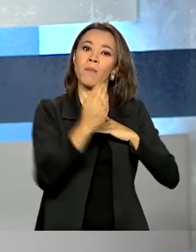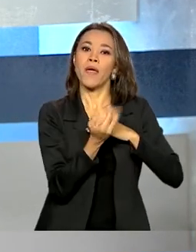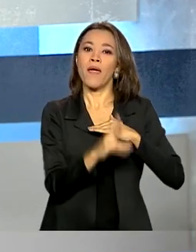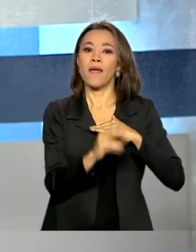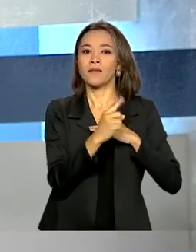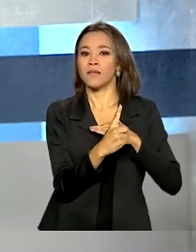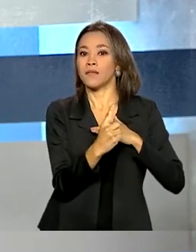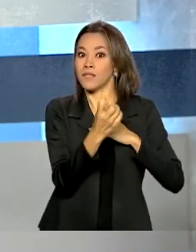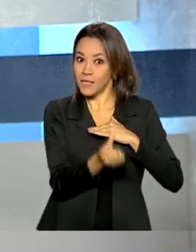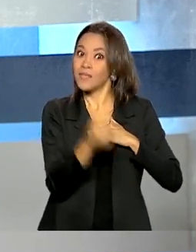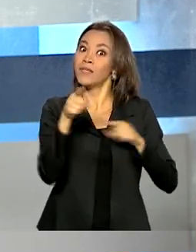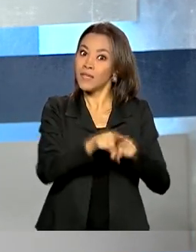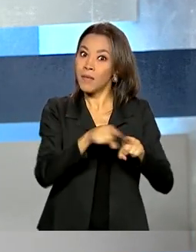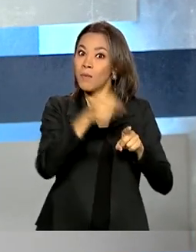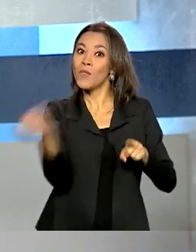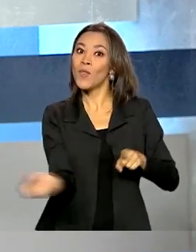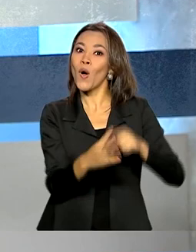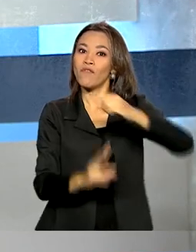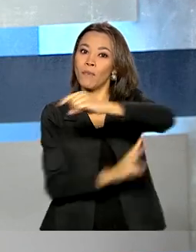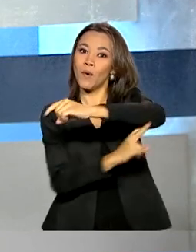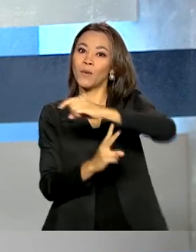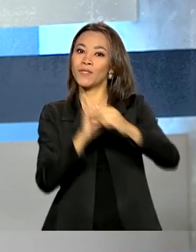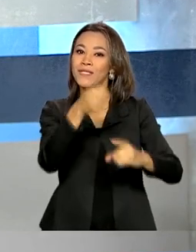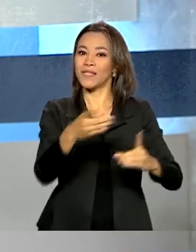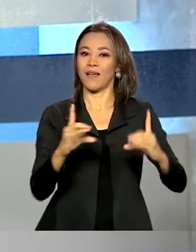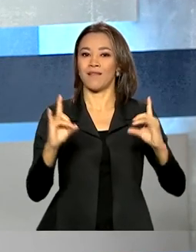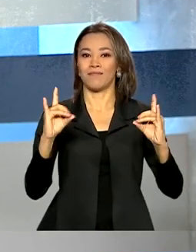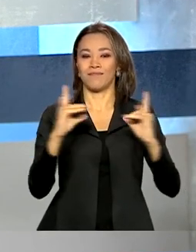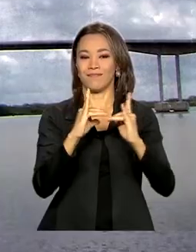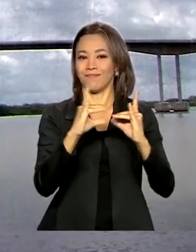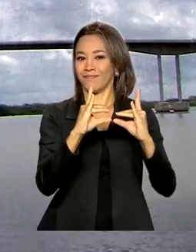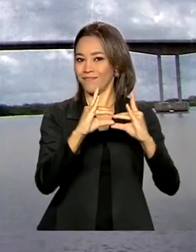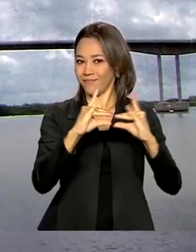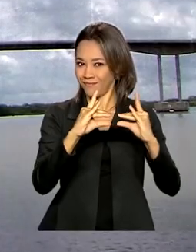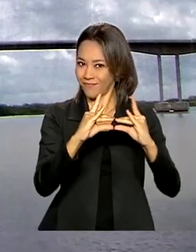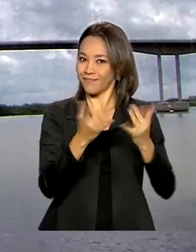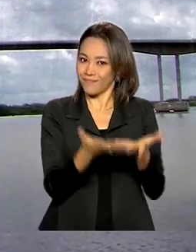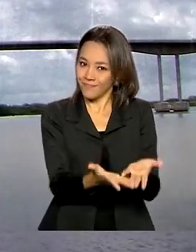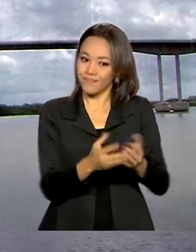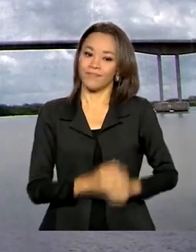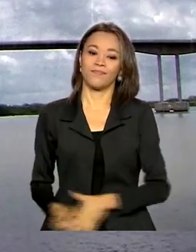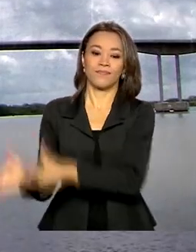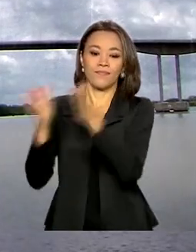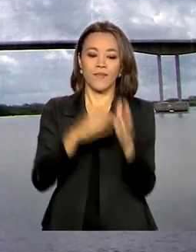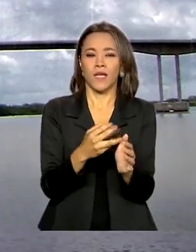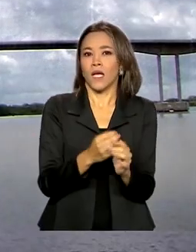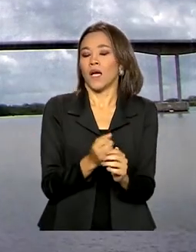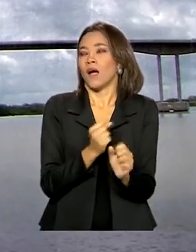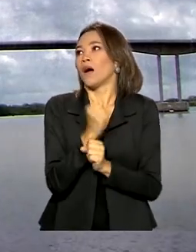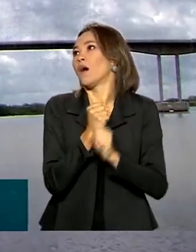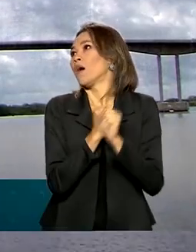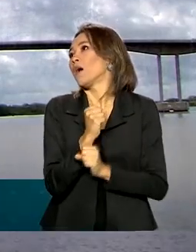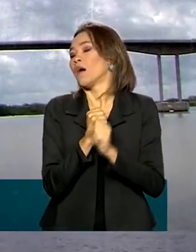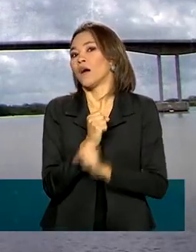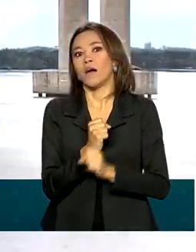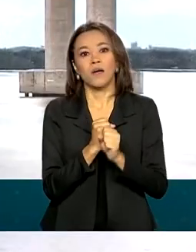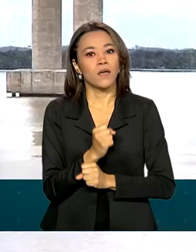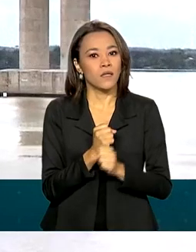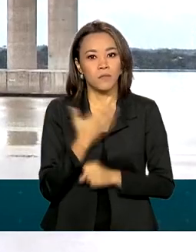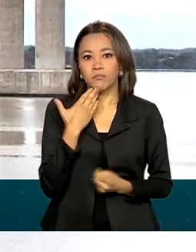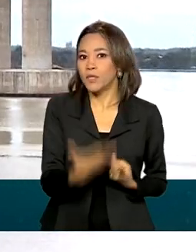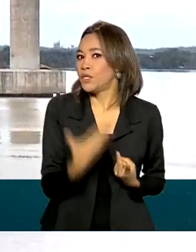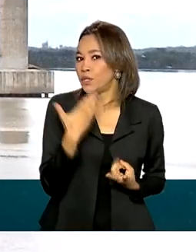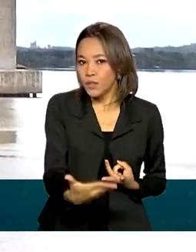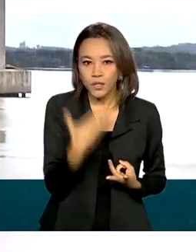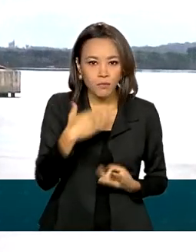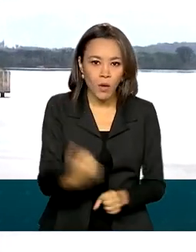ponte do Guaíba, que liga a capital gaúcha ao porto do Rio Grande. Foram anos de reivindicações pela construção de